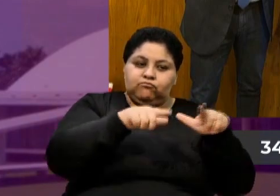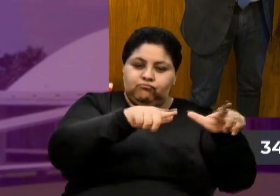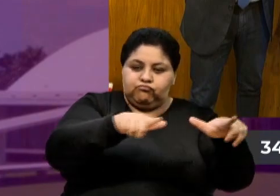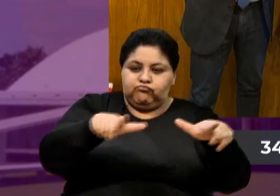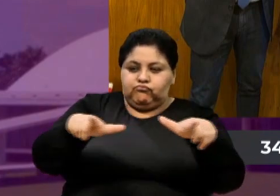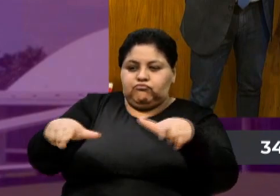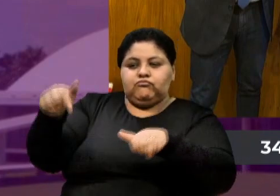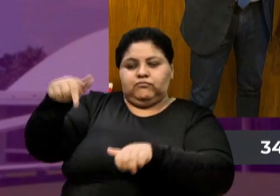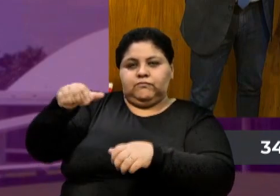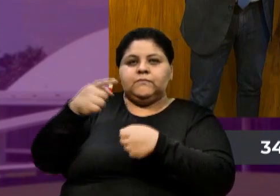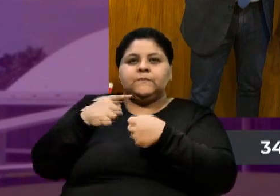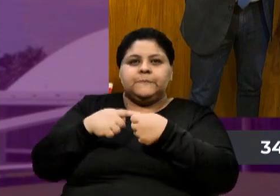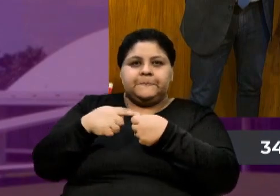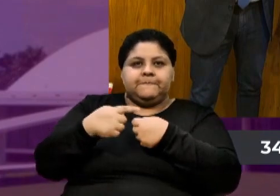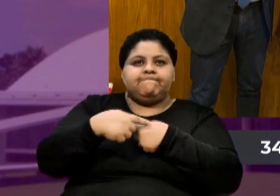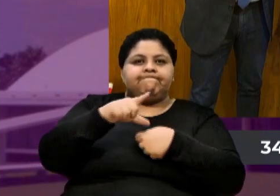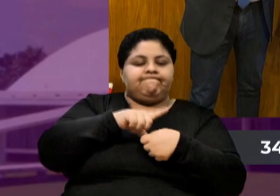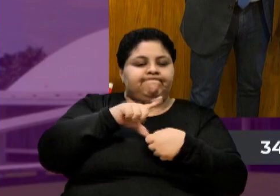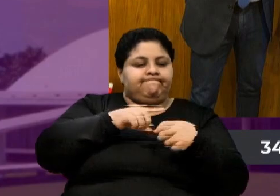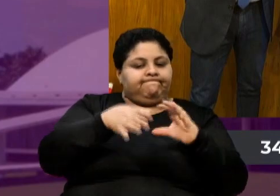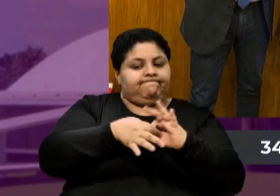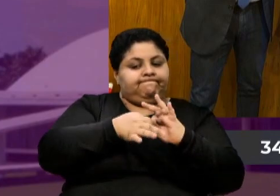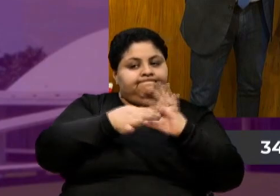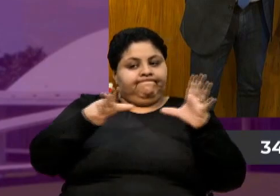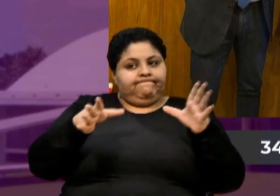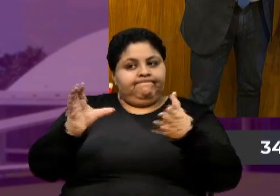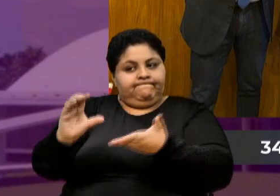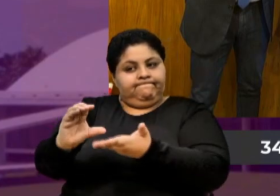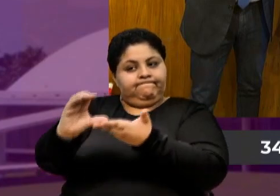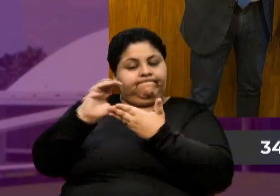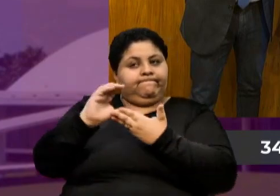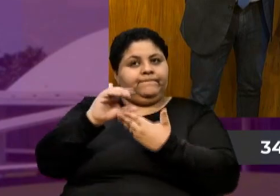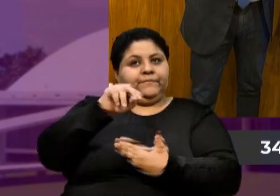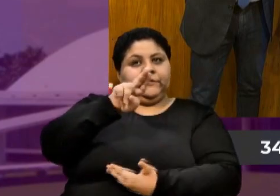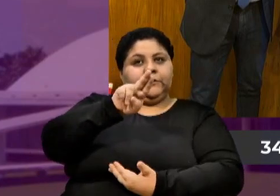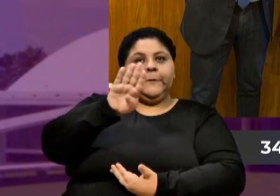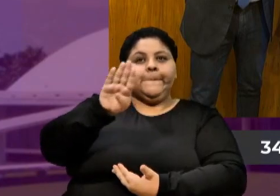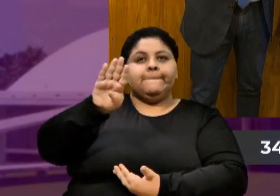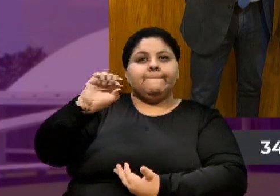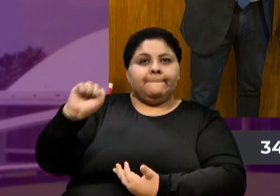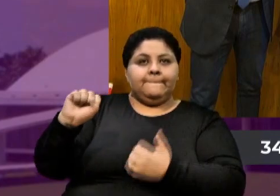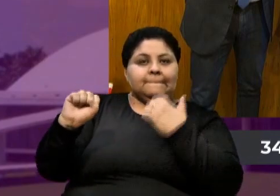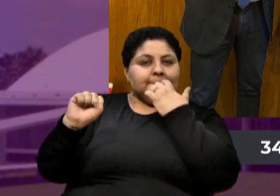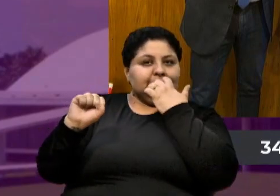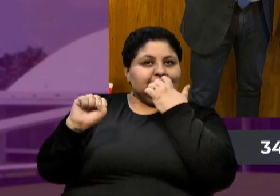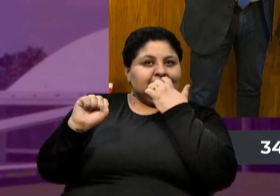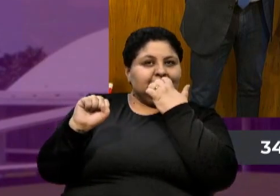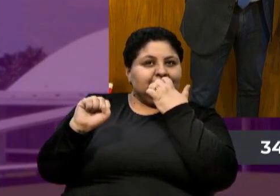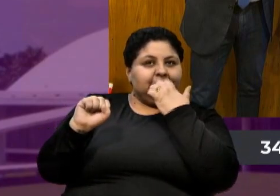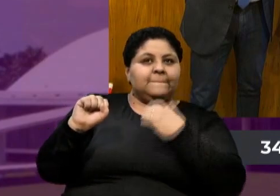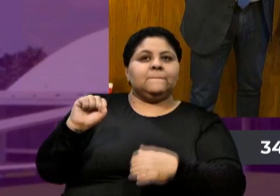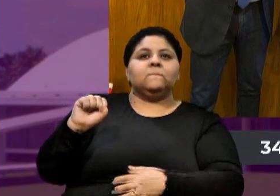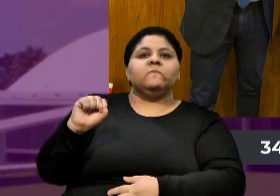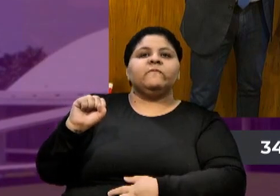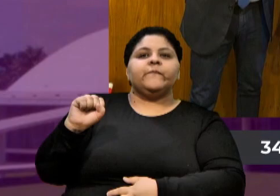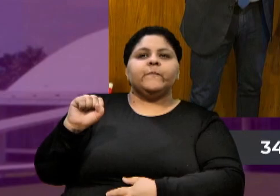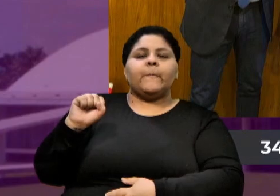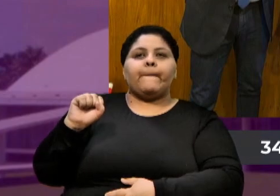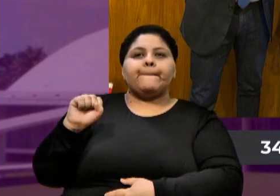tem a liberação de um valor para uma UBS, também a questão de...